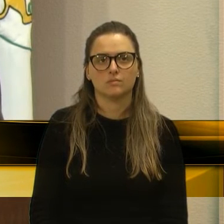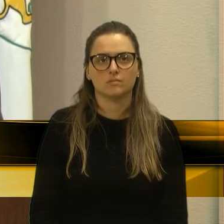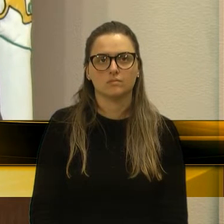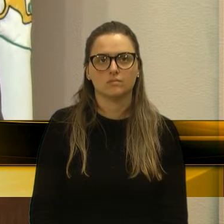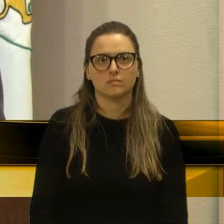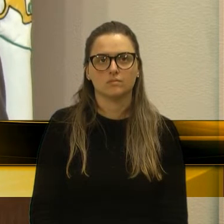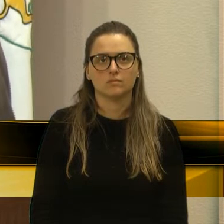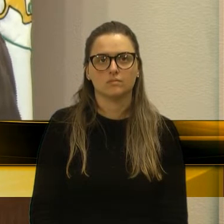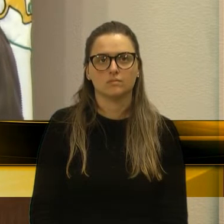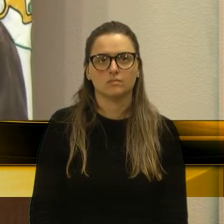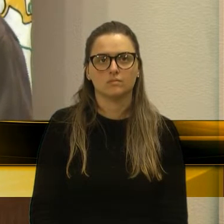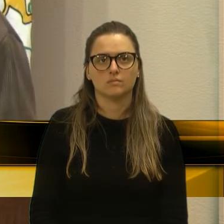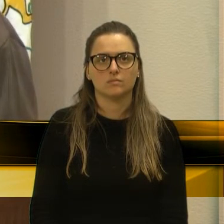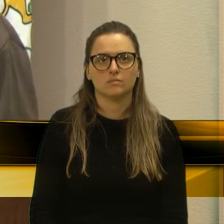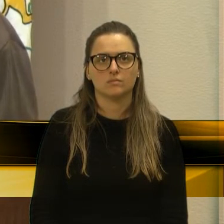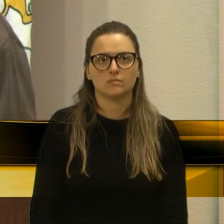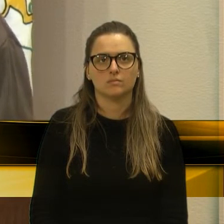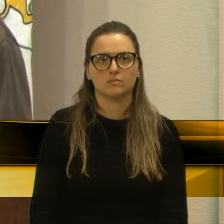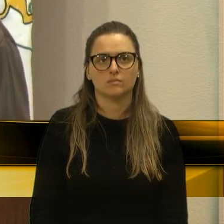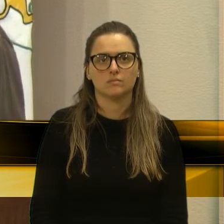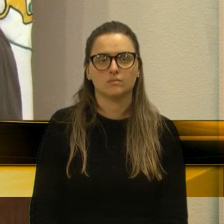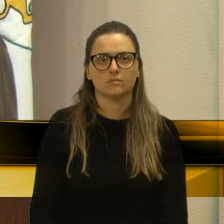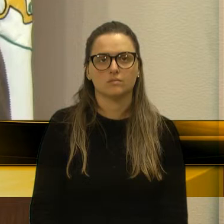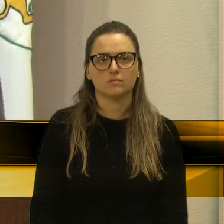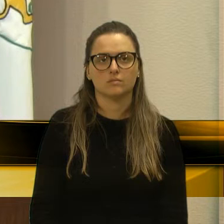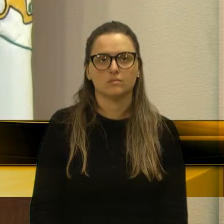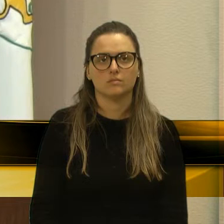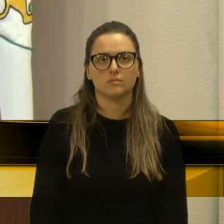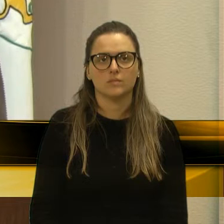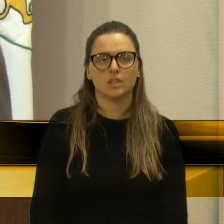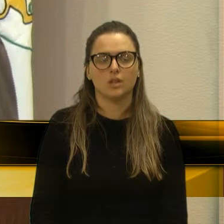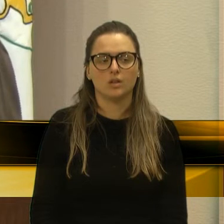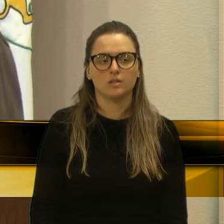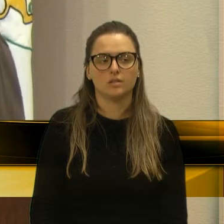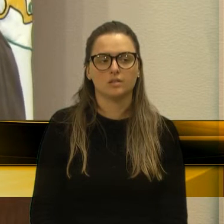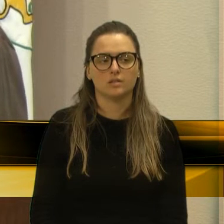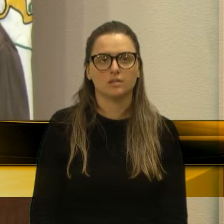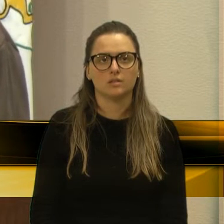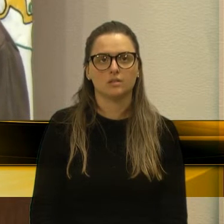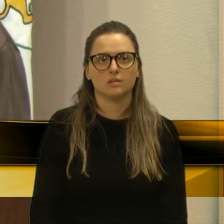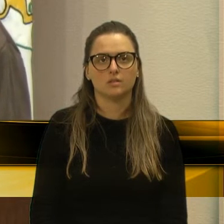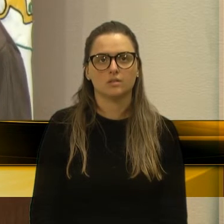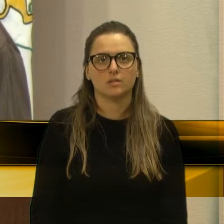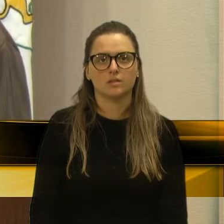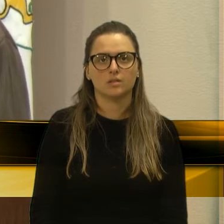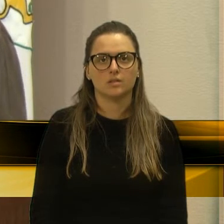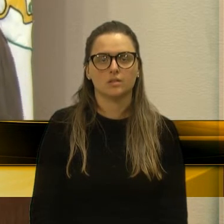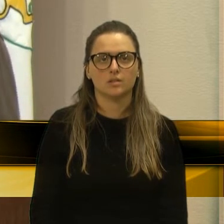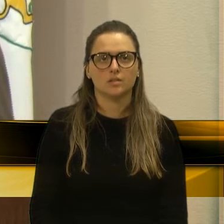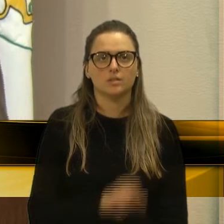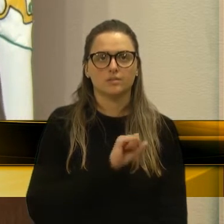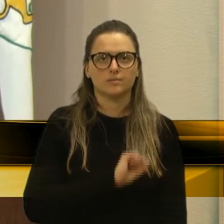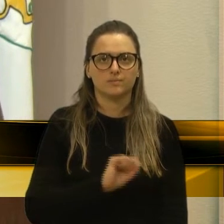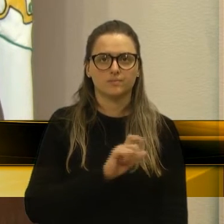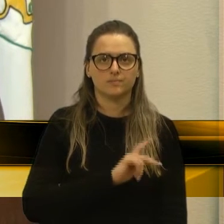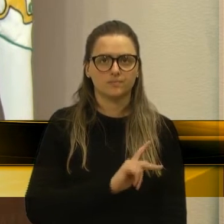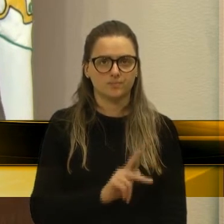senhora presidente, vereadora Paula Ioles, nesse momento, presidente dessa sessão,